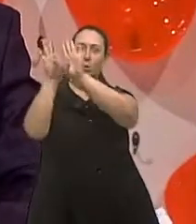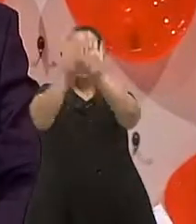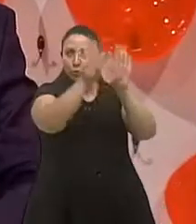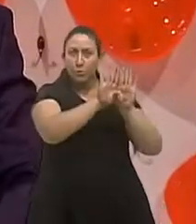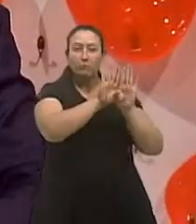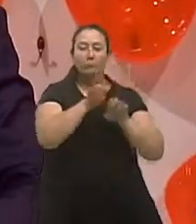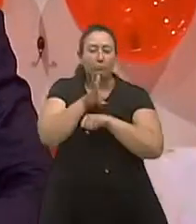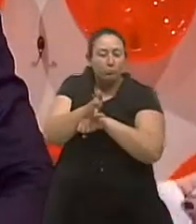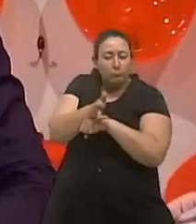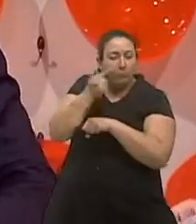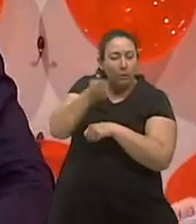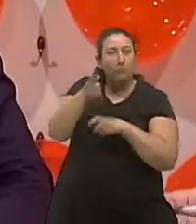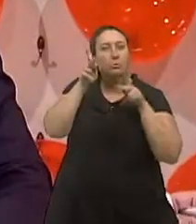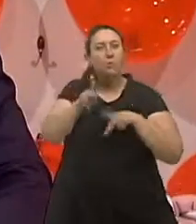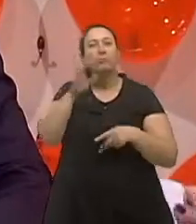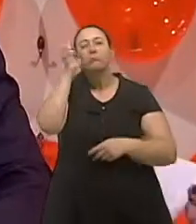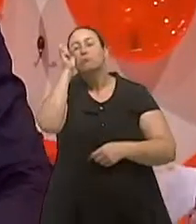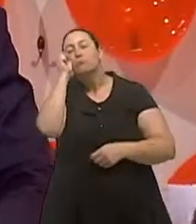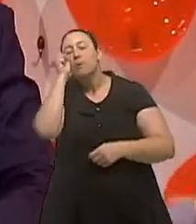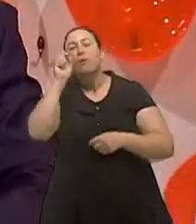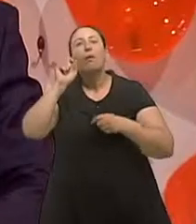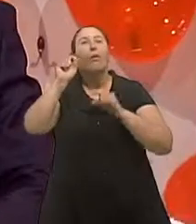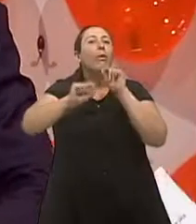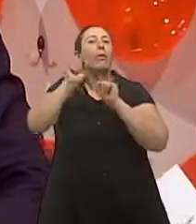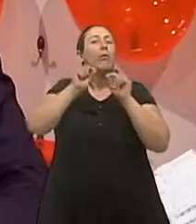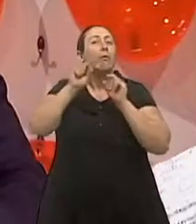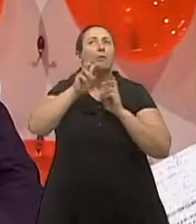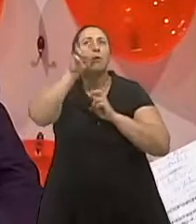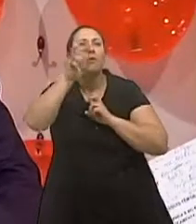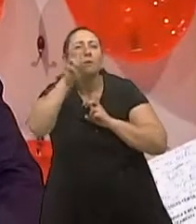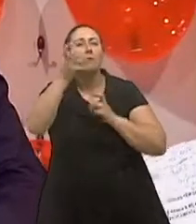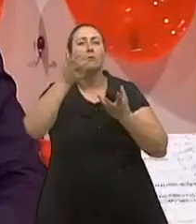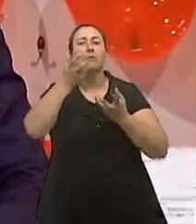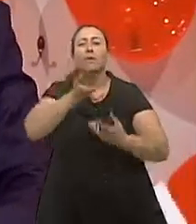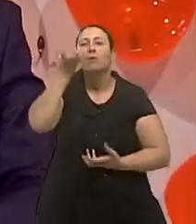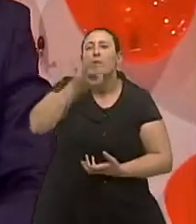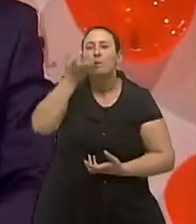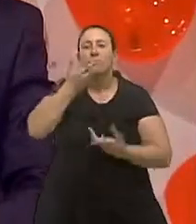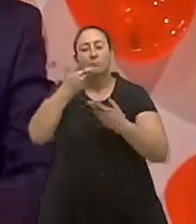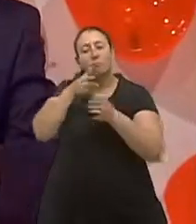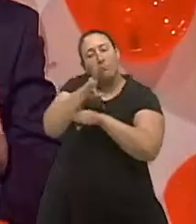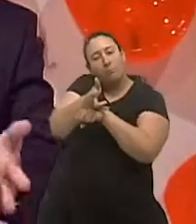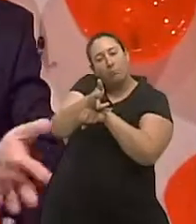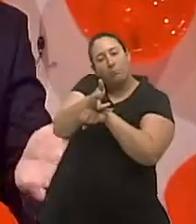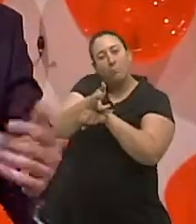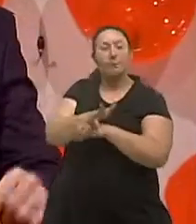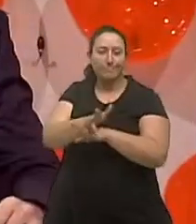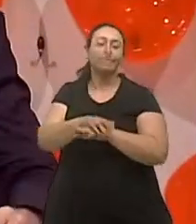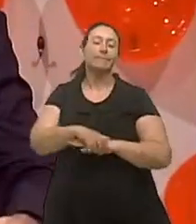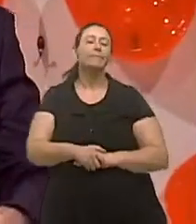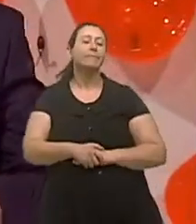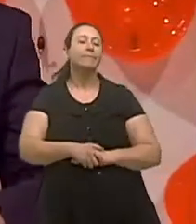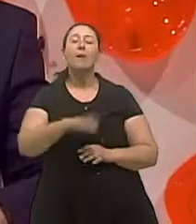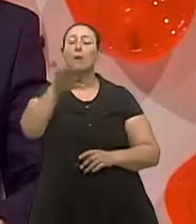informações super relevantes desse exame que a gente acaba usando até na hora de indicar o tratamento adequado e a segunda parte